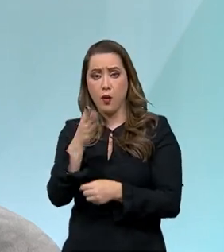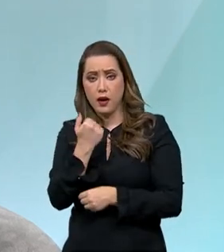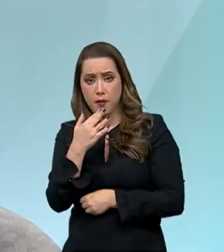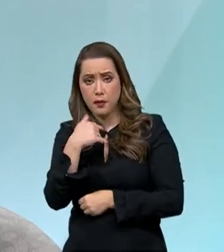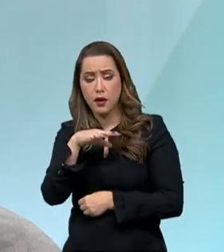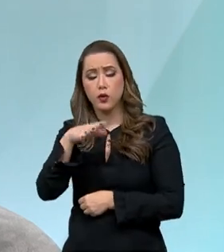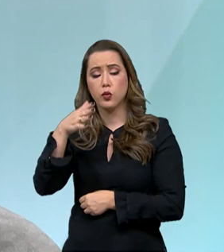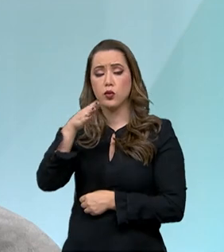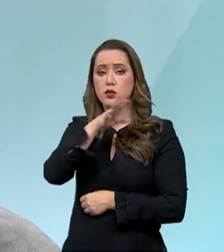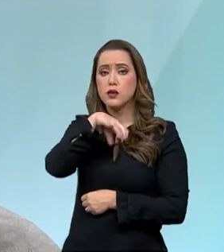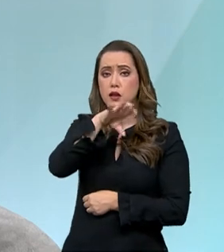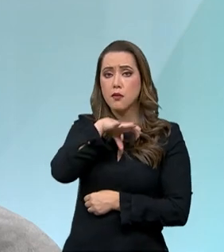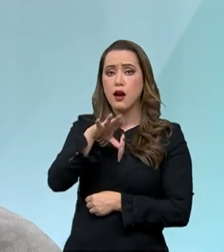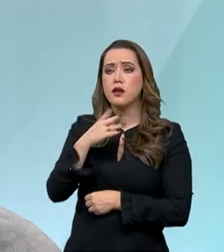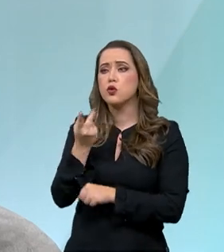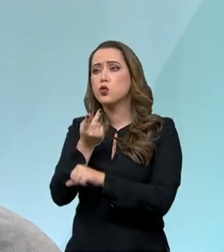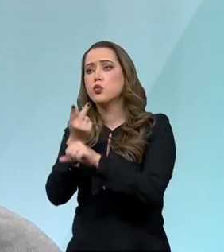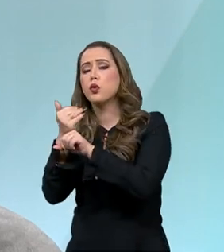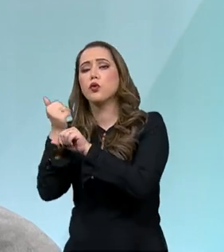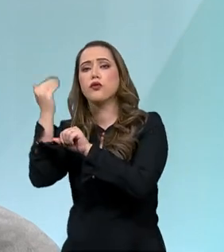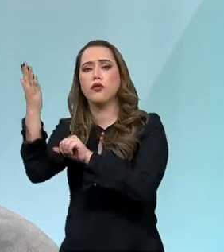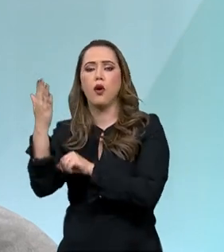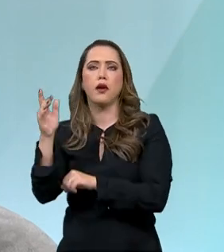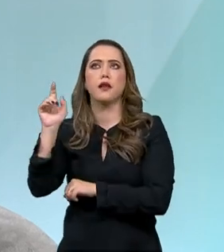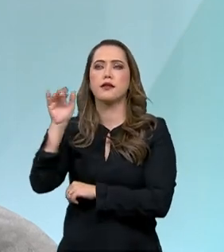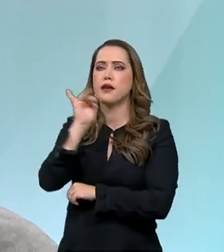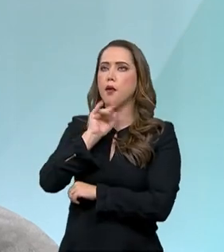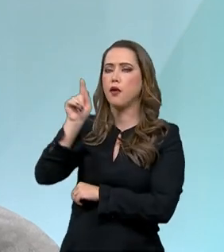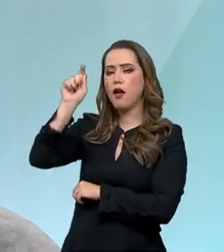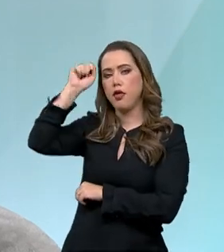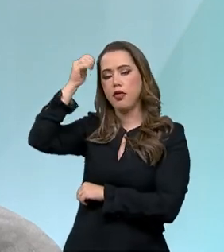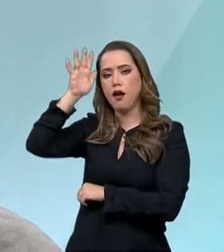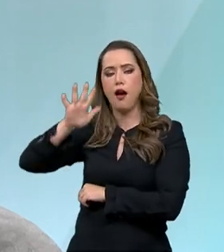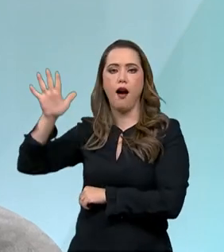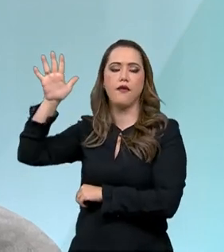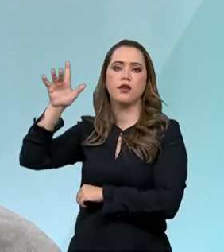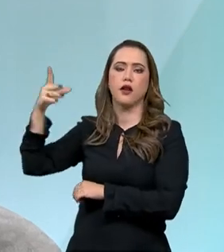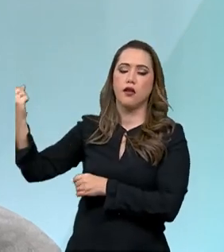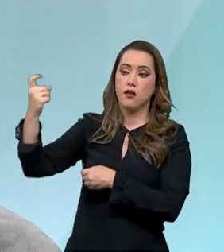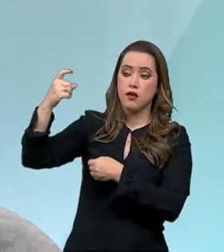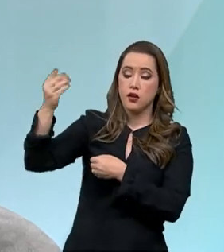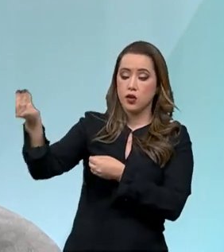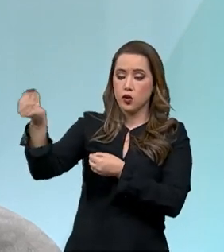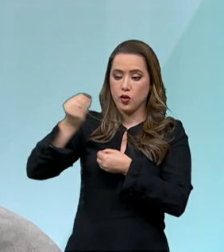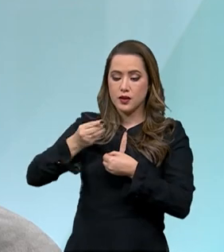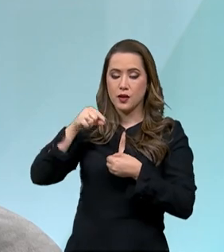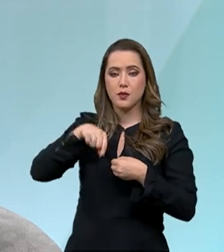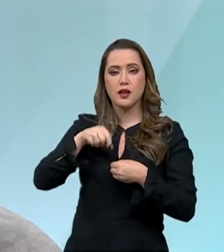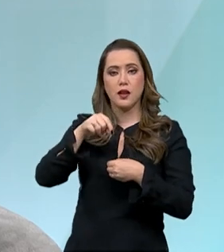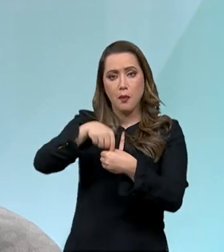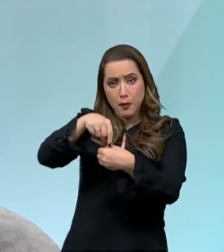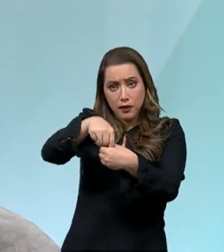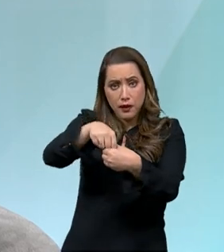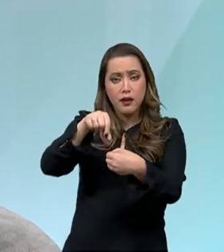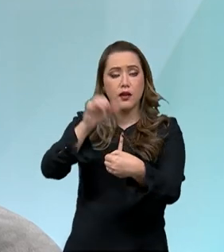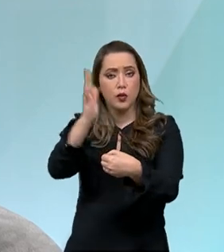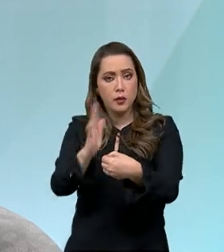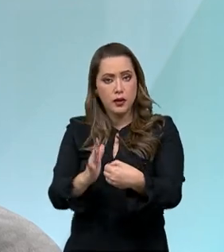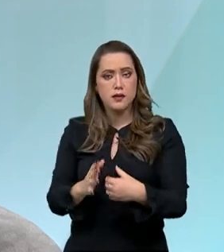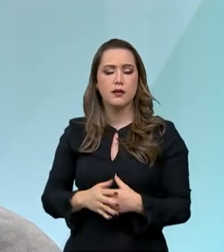África, adaptamos ao Brasil. Também com os animais, o gado de leite holandês, o gado